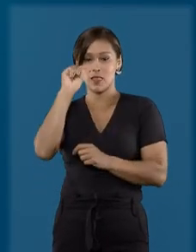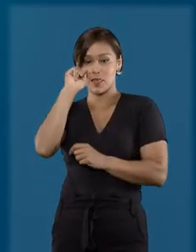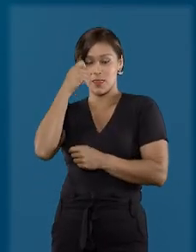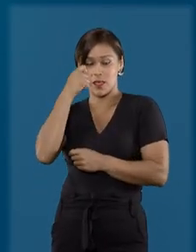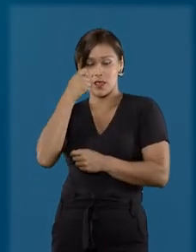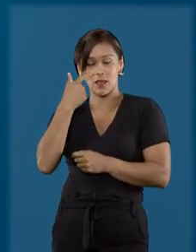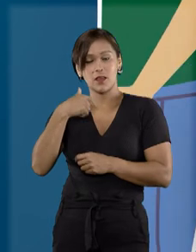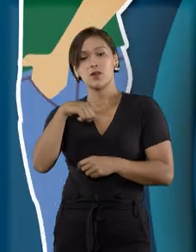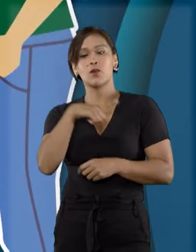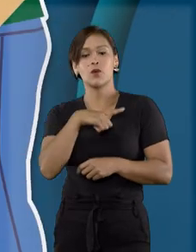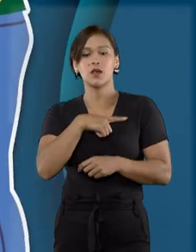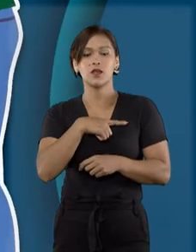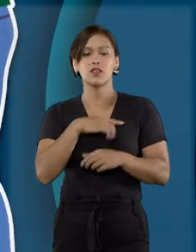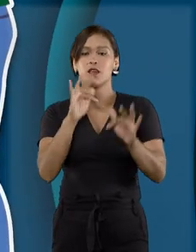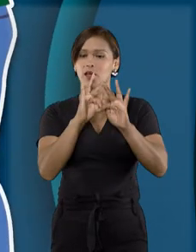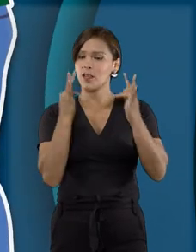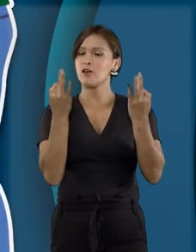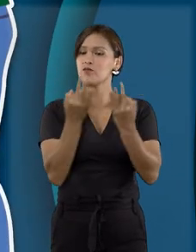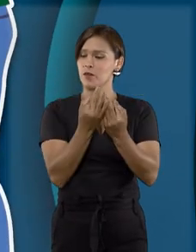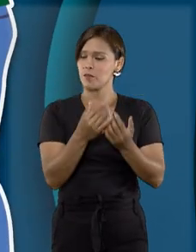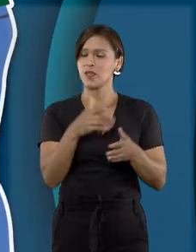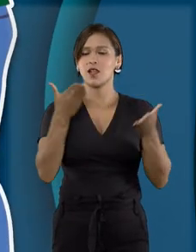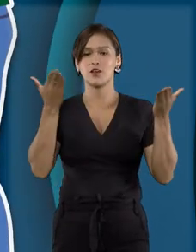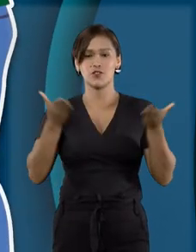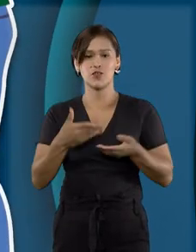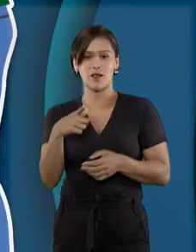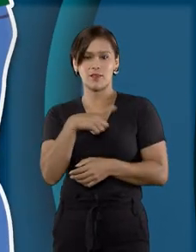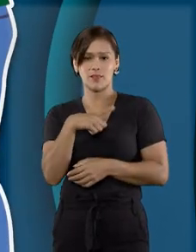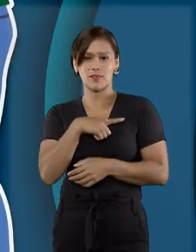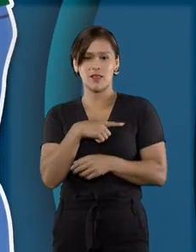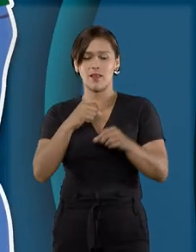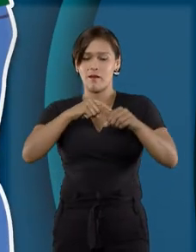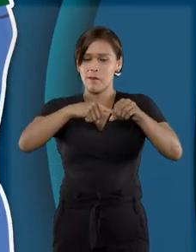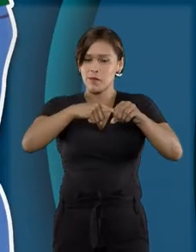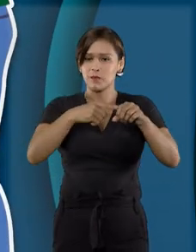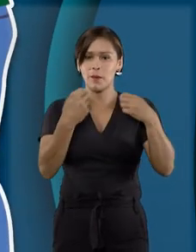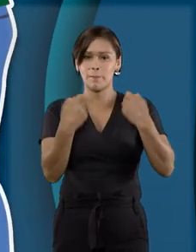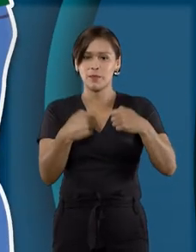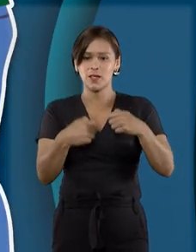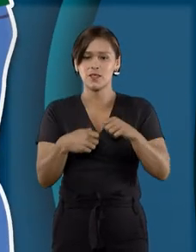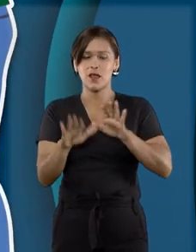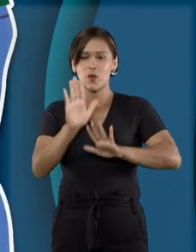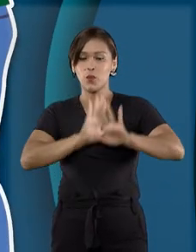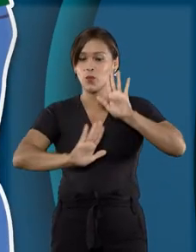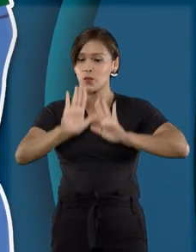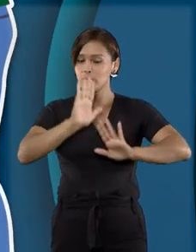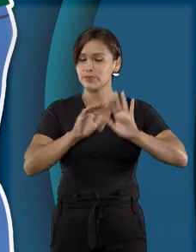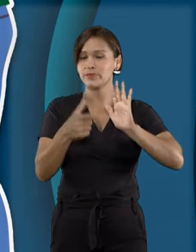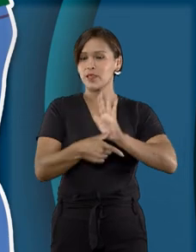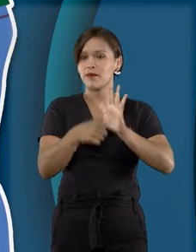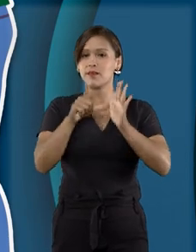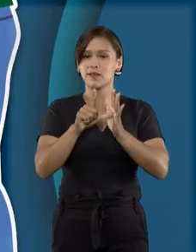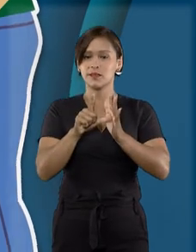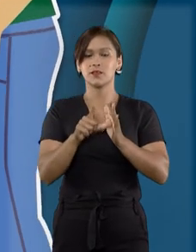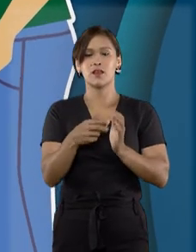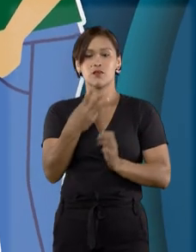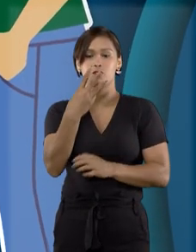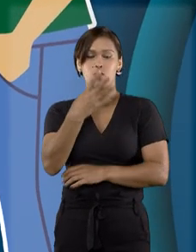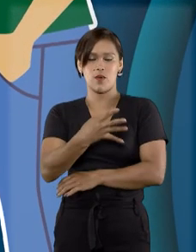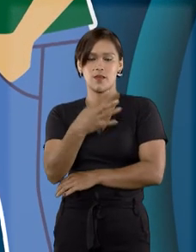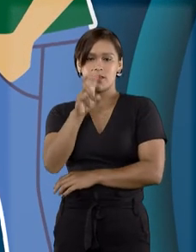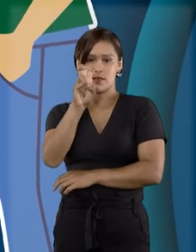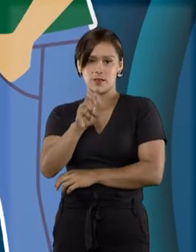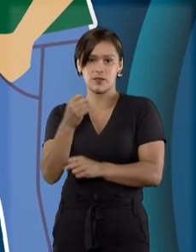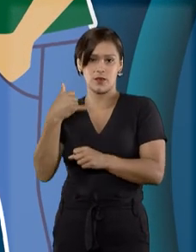raça negra ou que tenham algum caso de câncer de próstata na família precisam começar a se cuidar um pouco mais cedo, aos